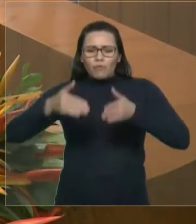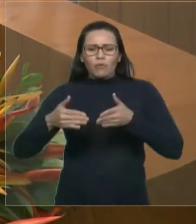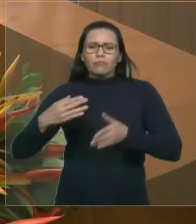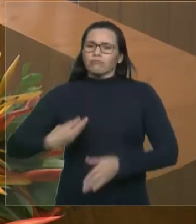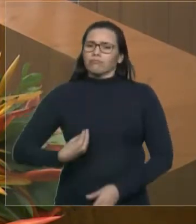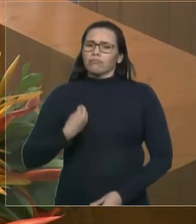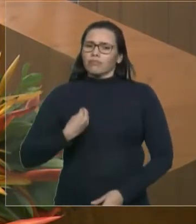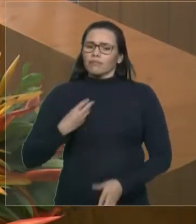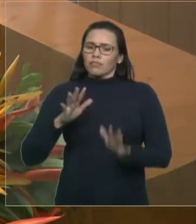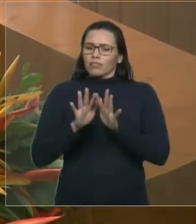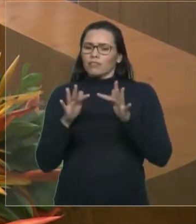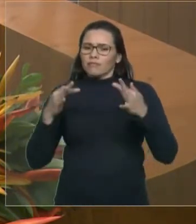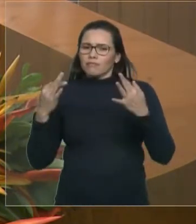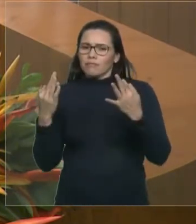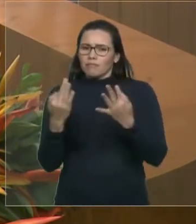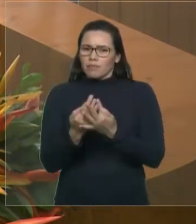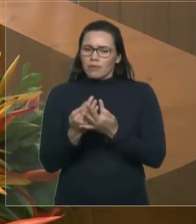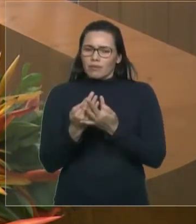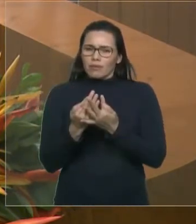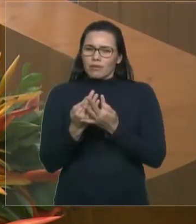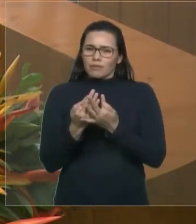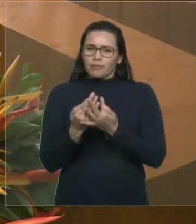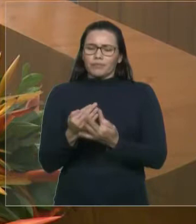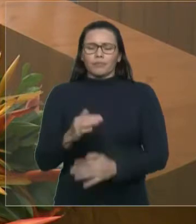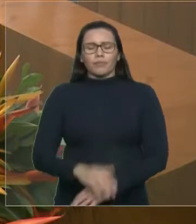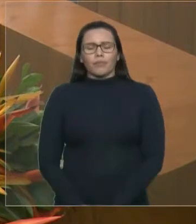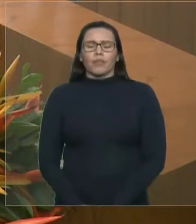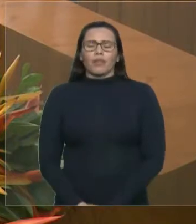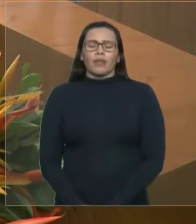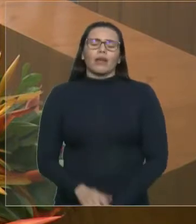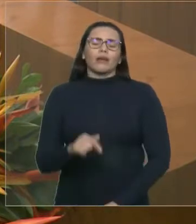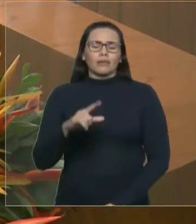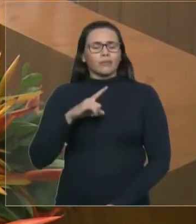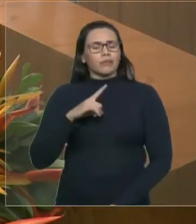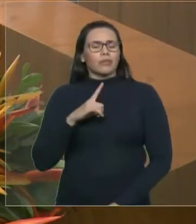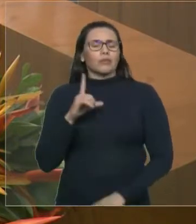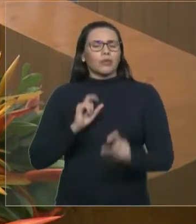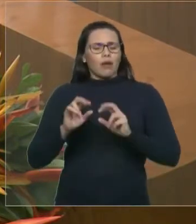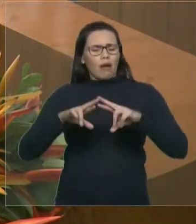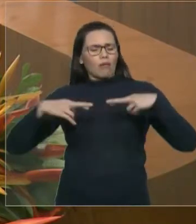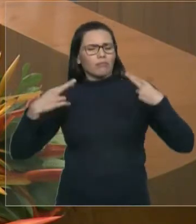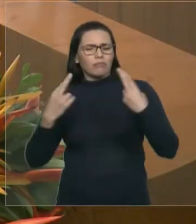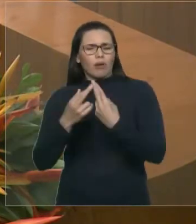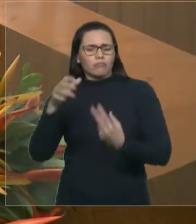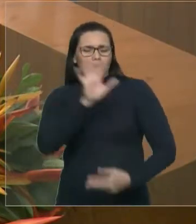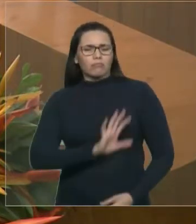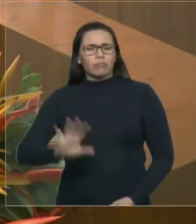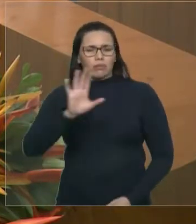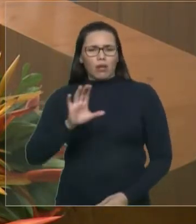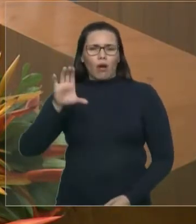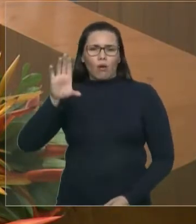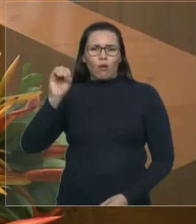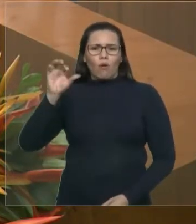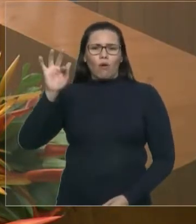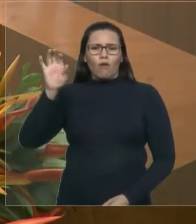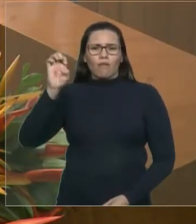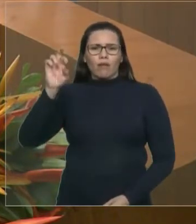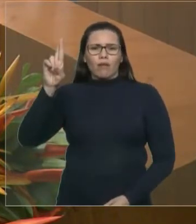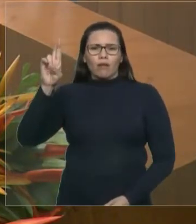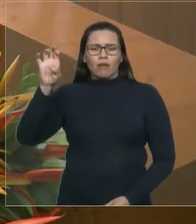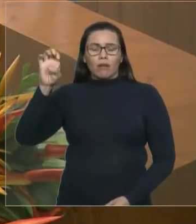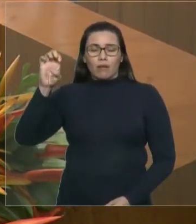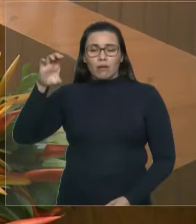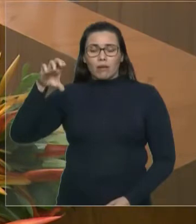da Conferência Nacional dos Bispos do Brasil. Como disse Dom João Bosco Barbosa de Souza,